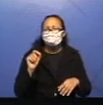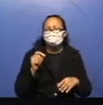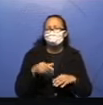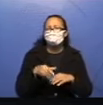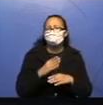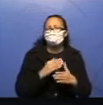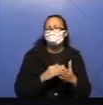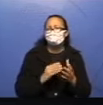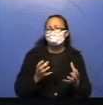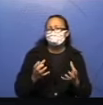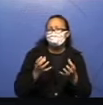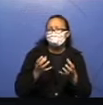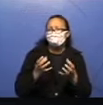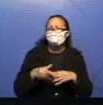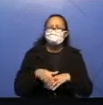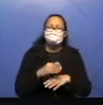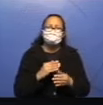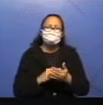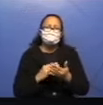tudo perde.